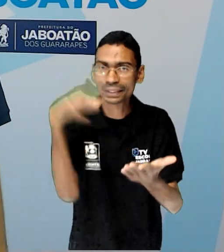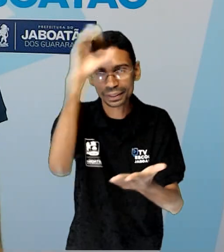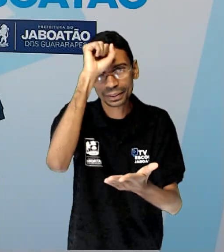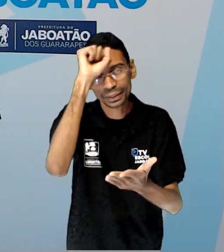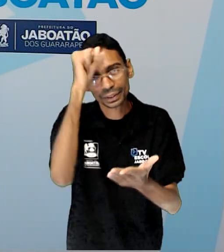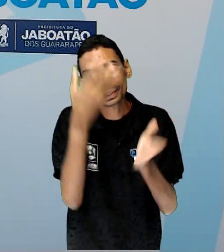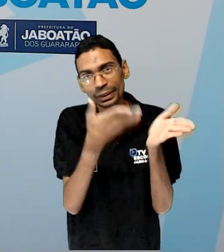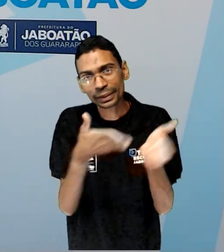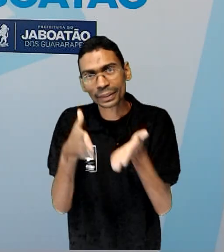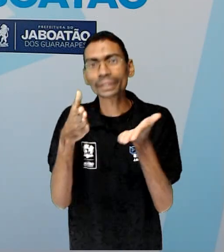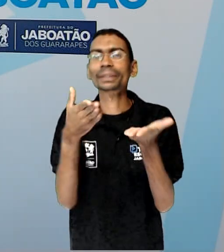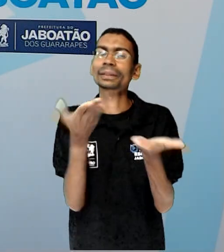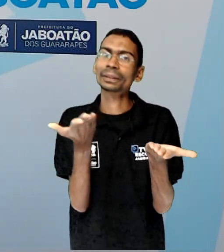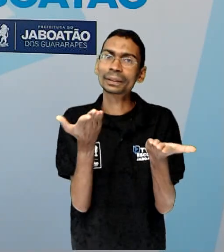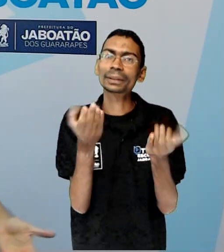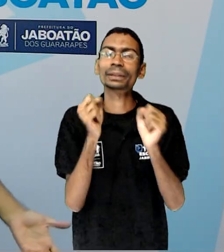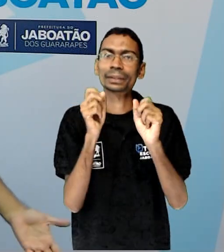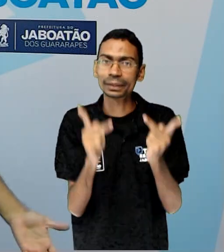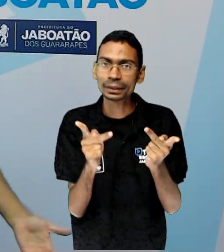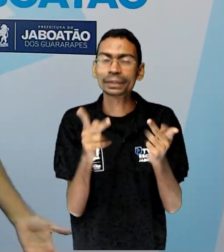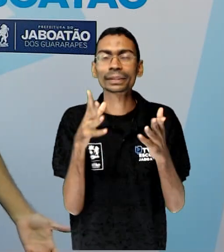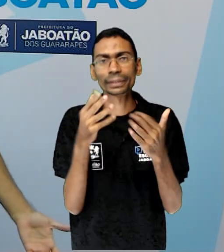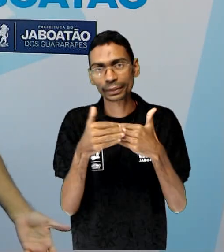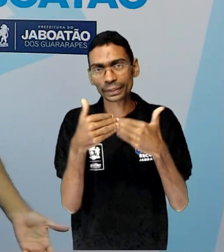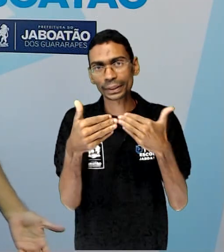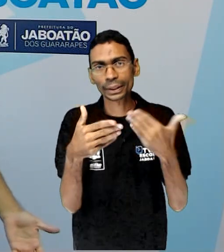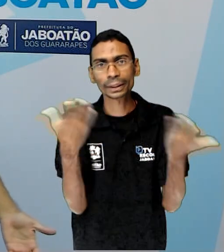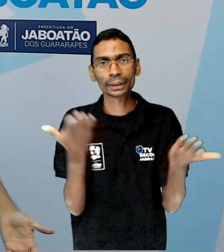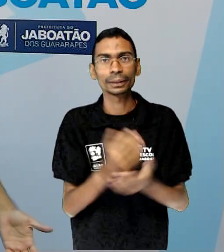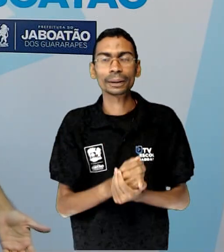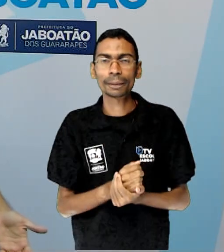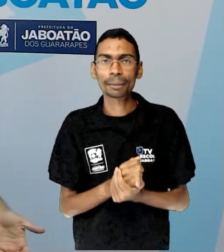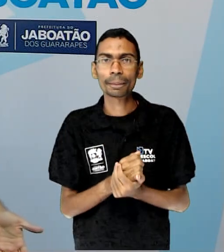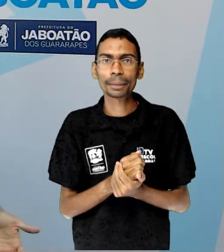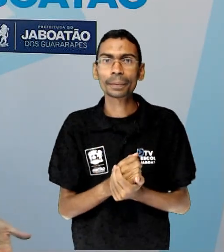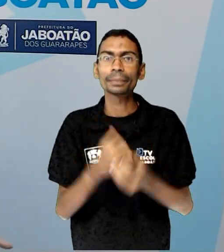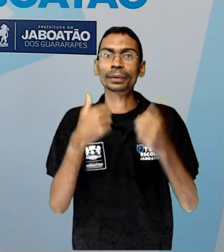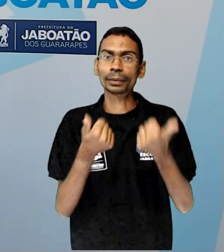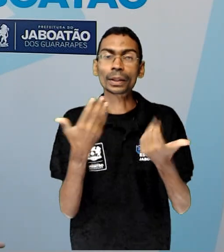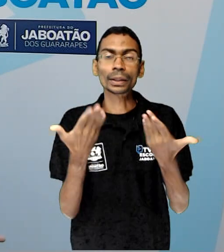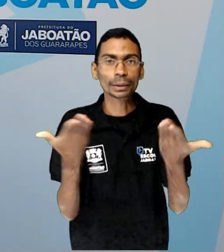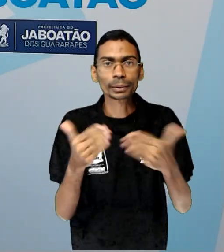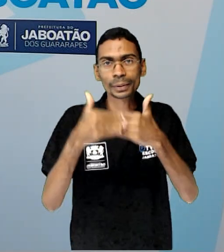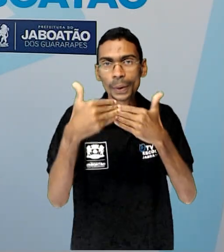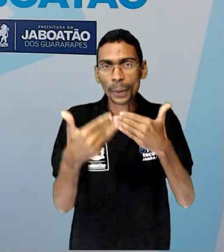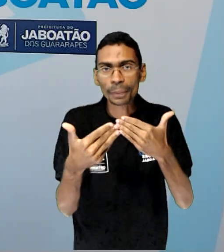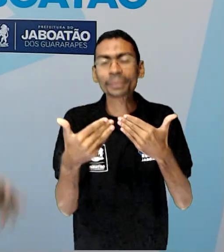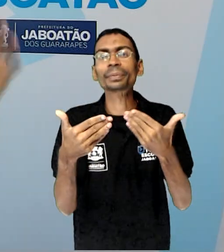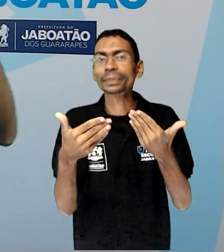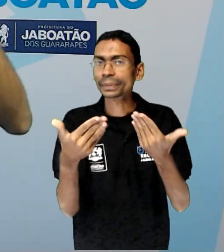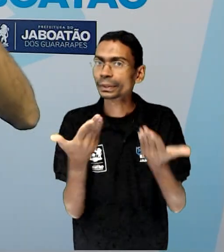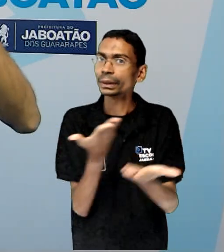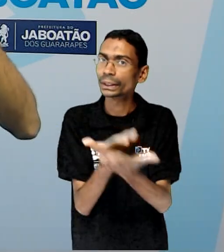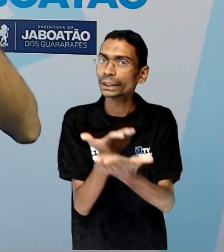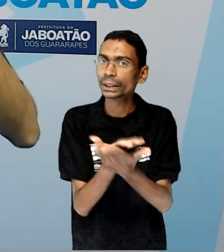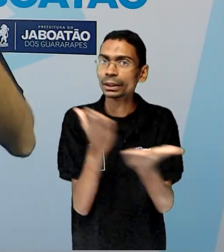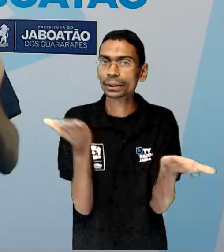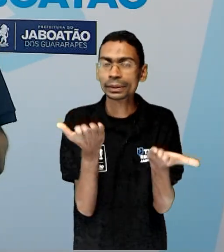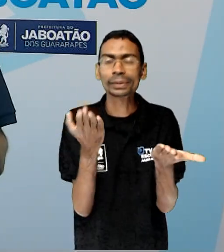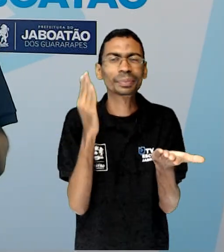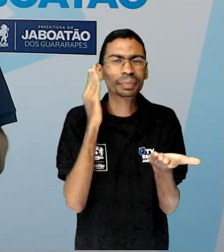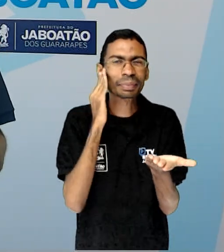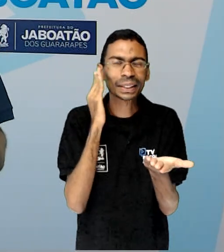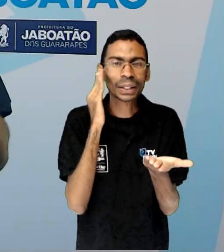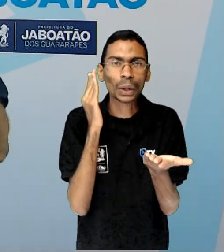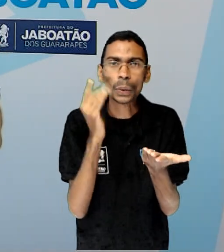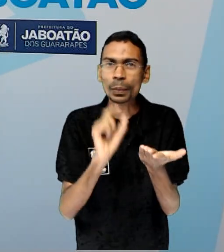momento, vamos começar? Bom, para começo de história, de conversa, vamos entender um pouquinho